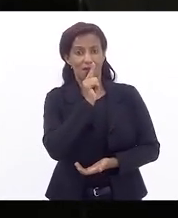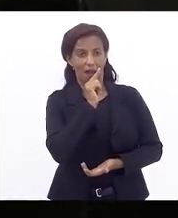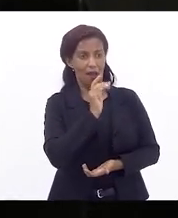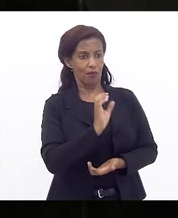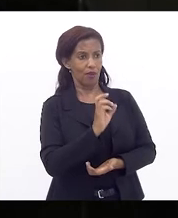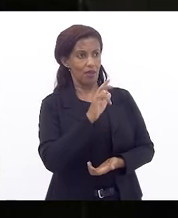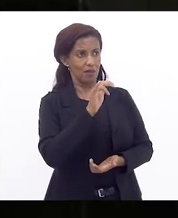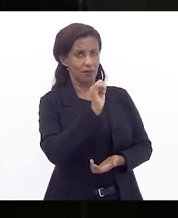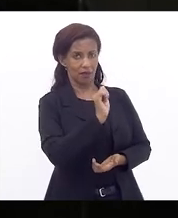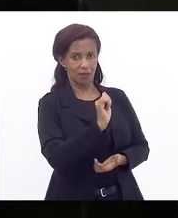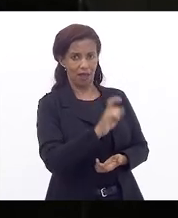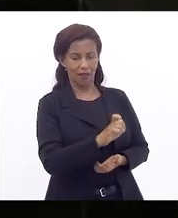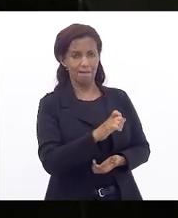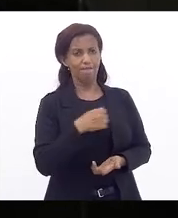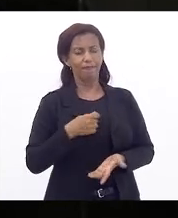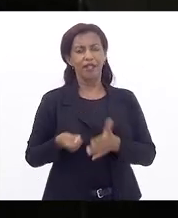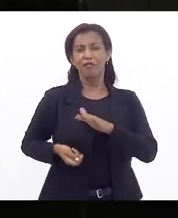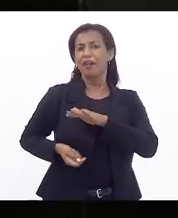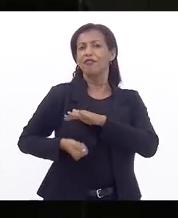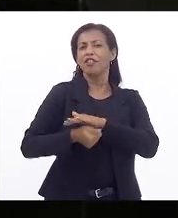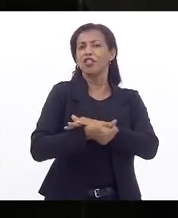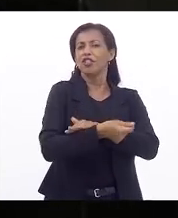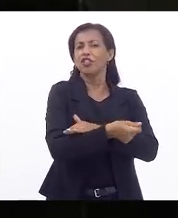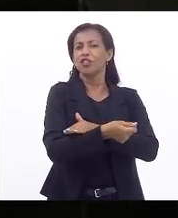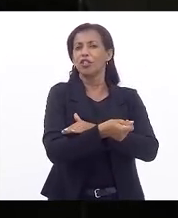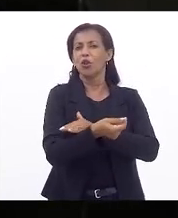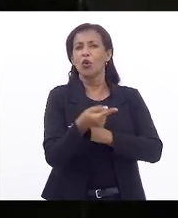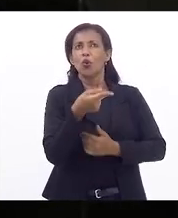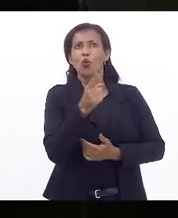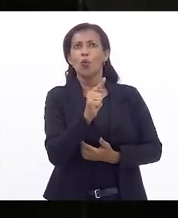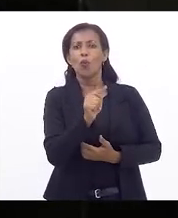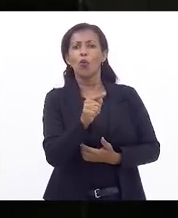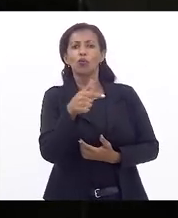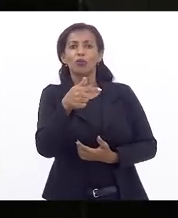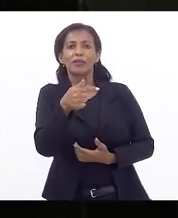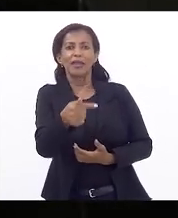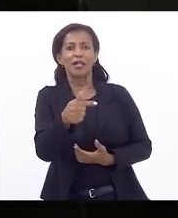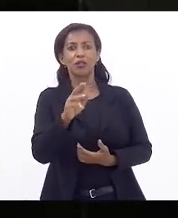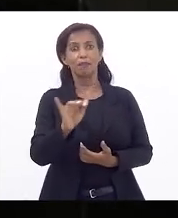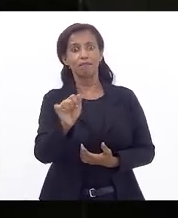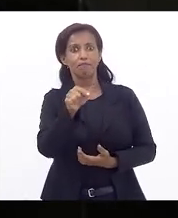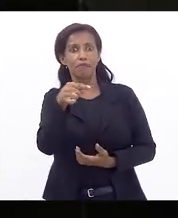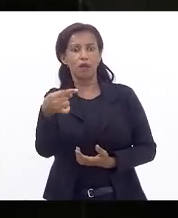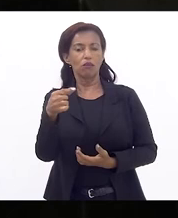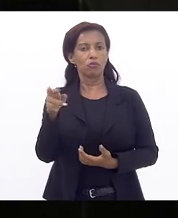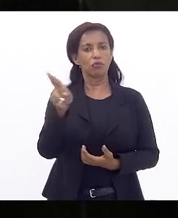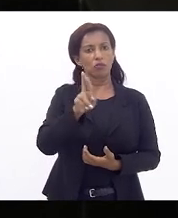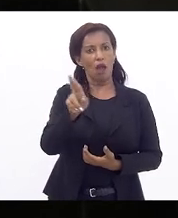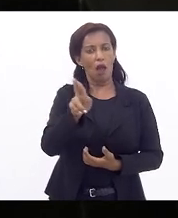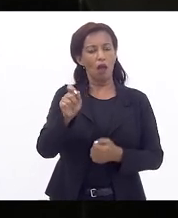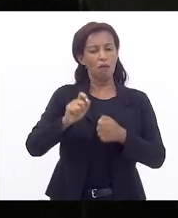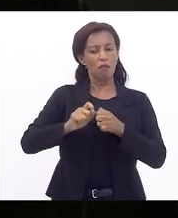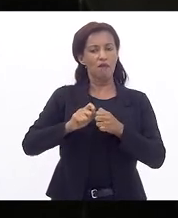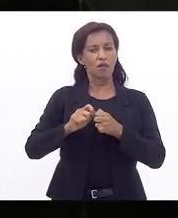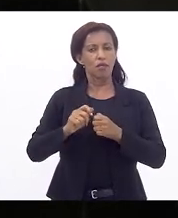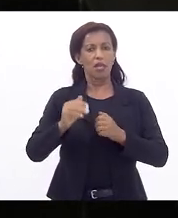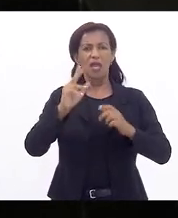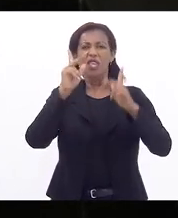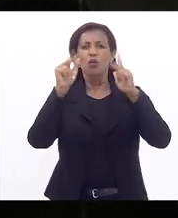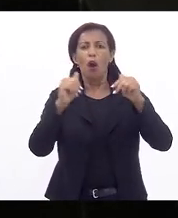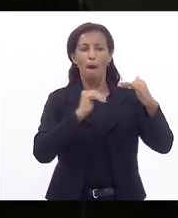da concessão da CEDAI, ele investiria R 1,7 bilhão para fazer o metrô